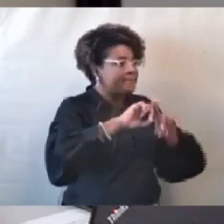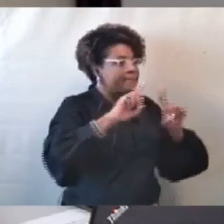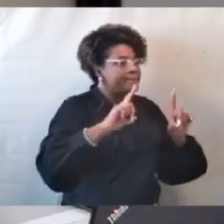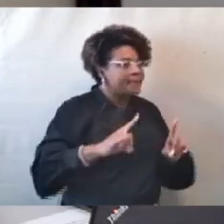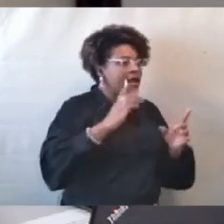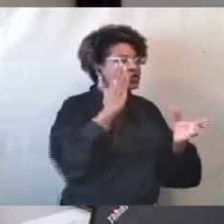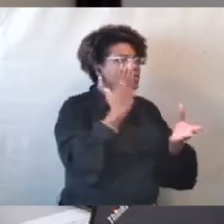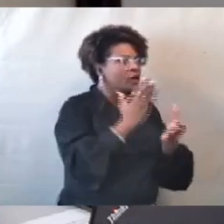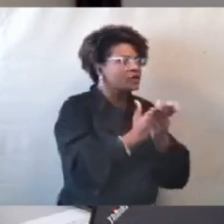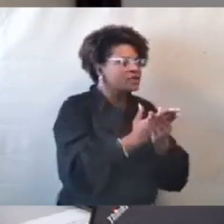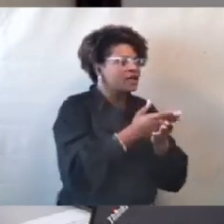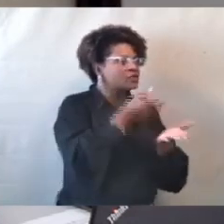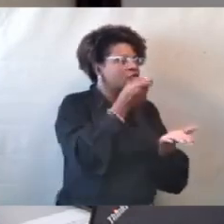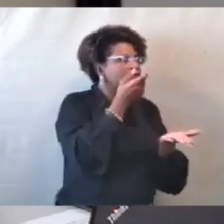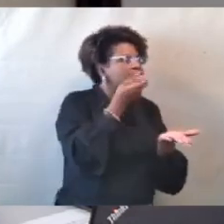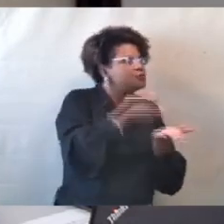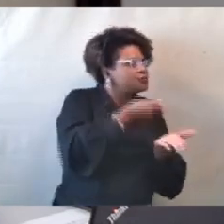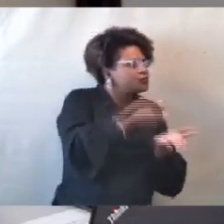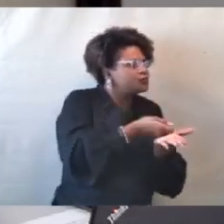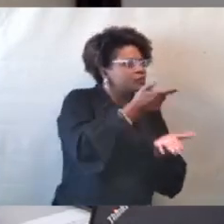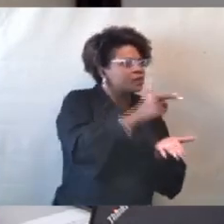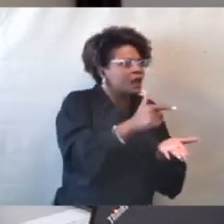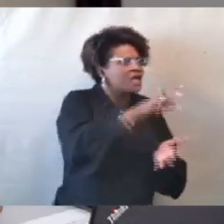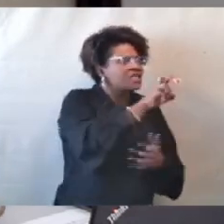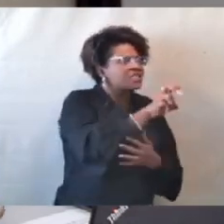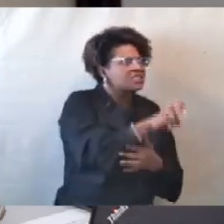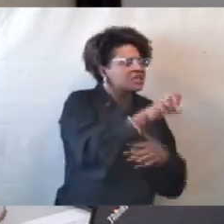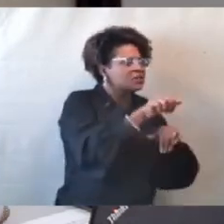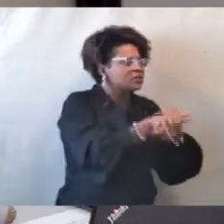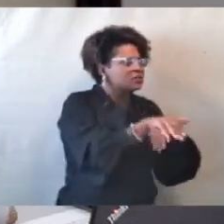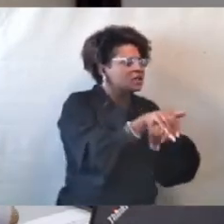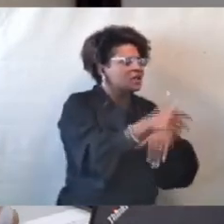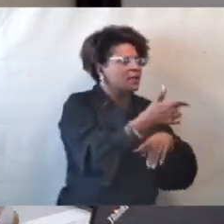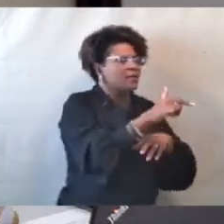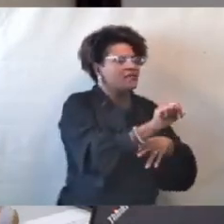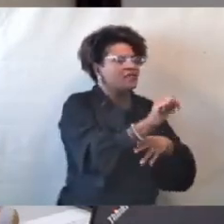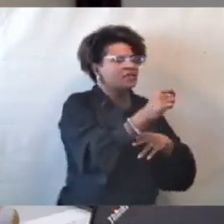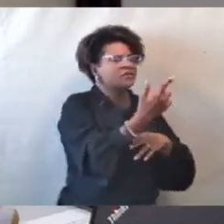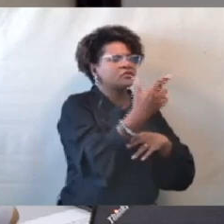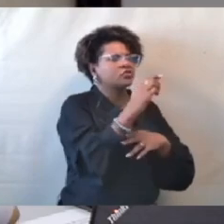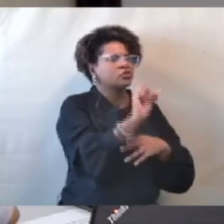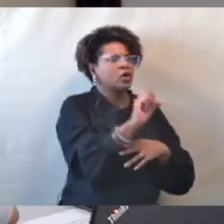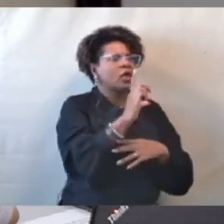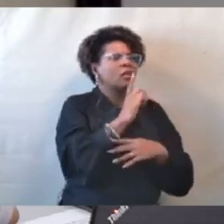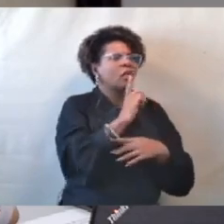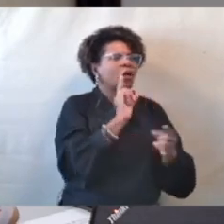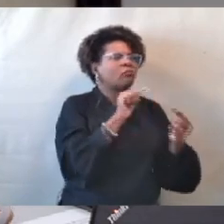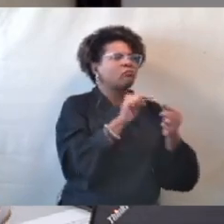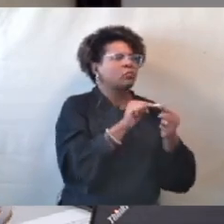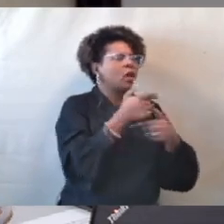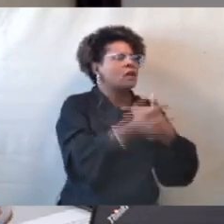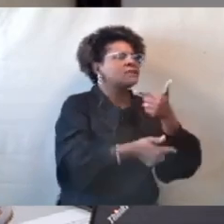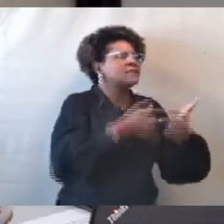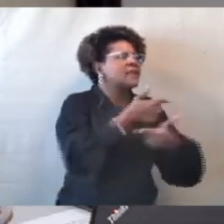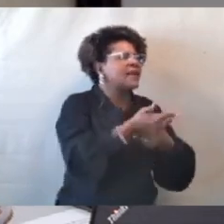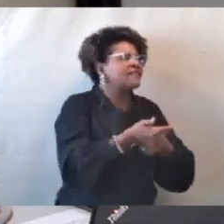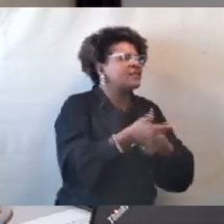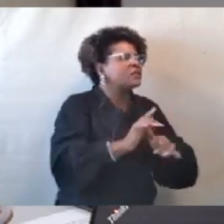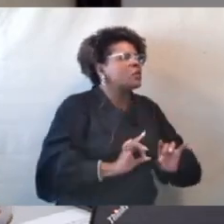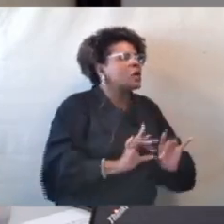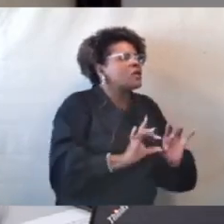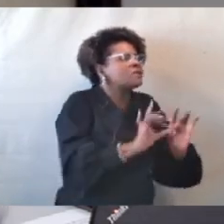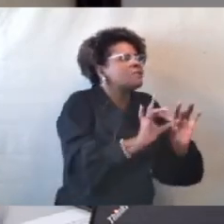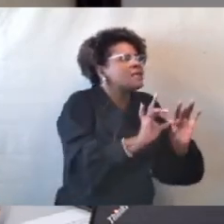ESMOB datado de 5 de setembro de 2018 tem por objeto serviços especializados de tratamento de ambientes aquáticos